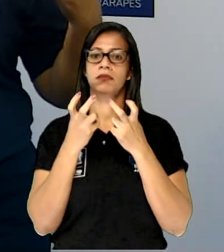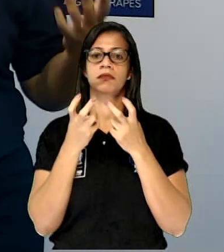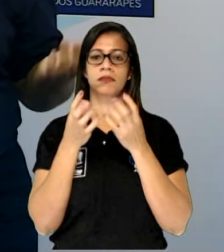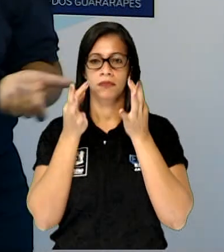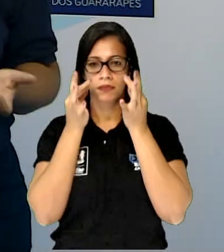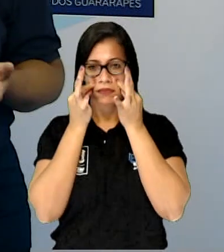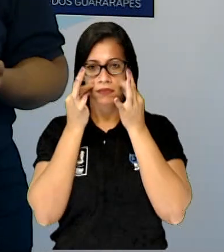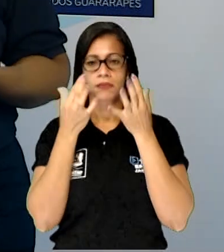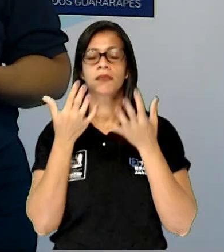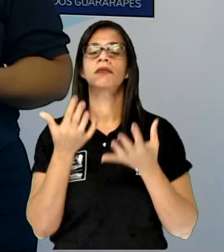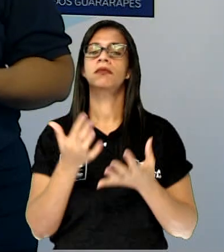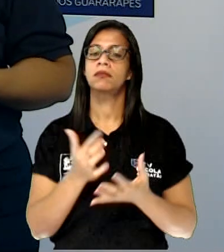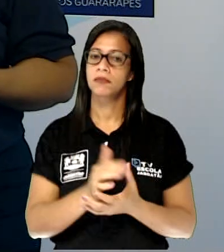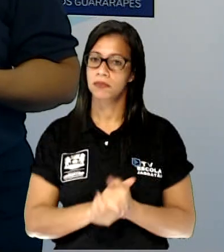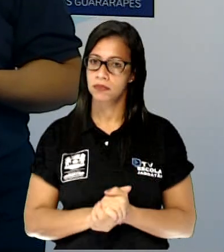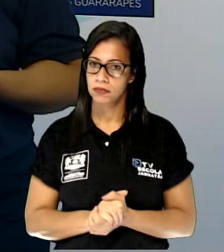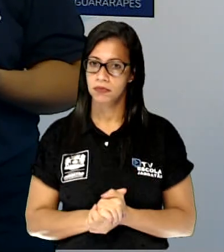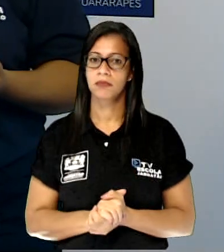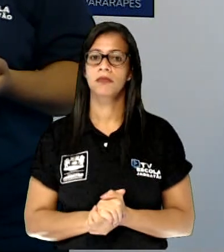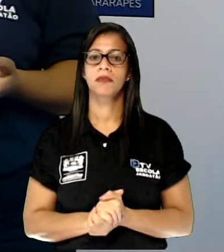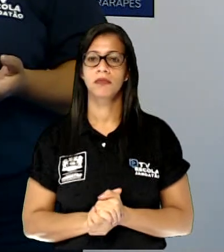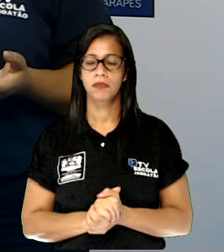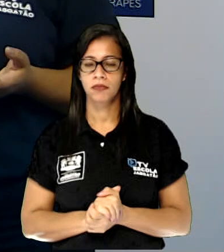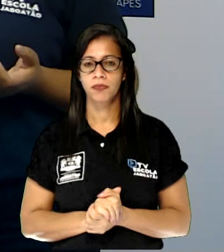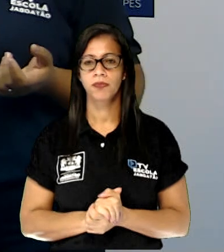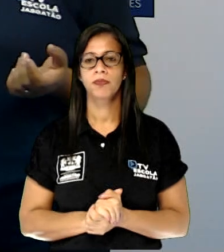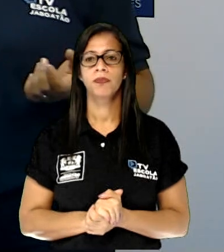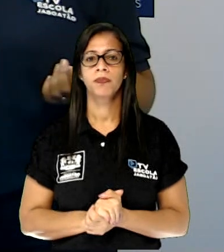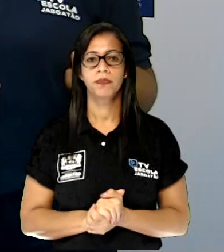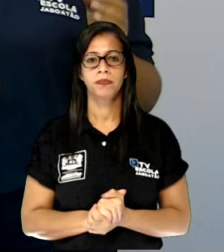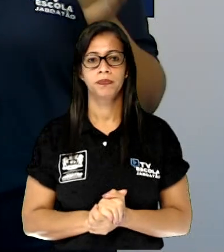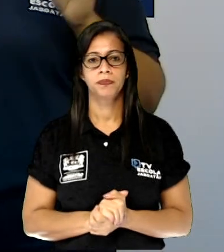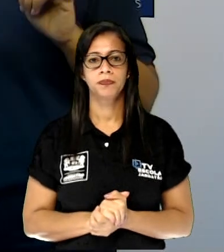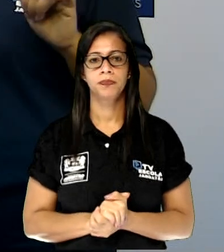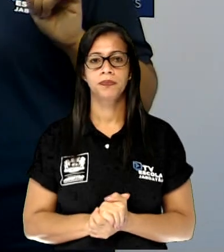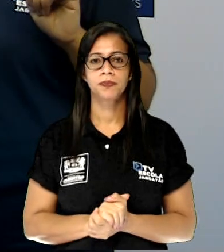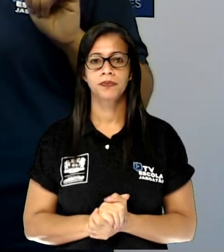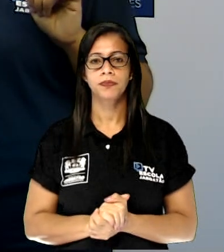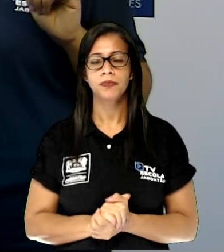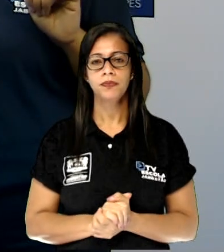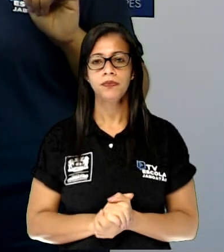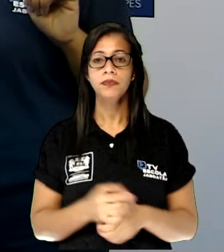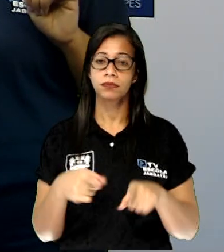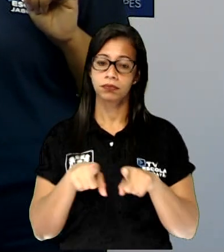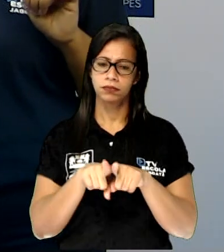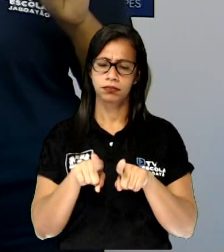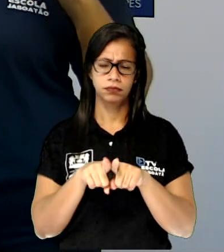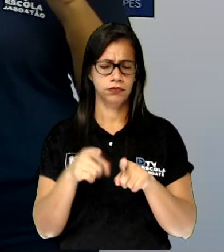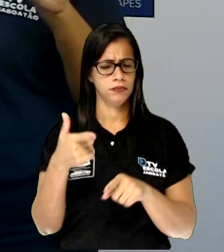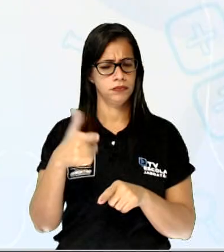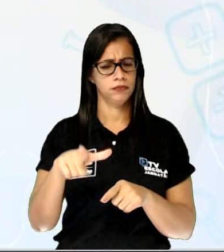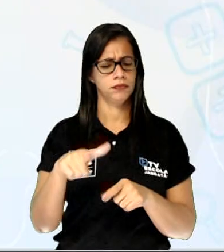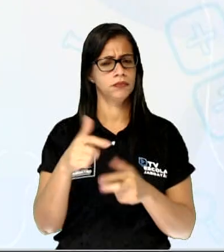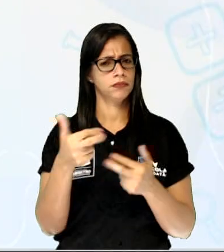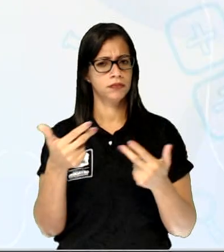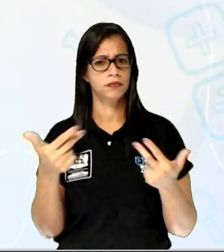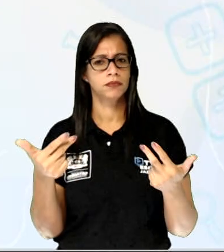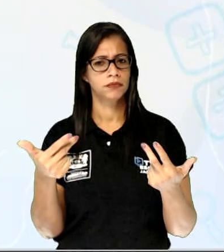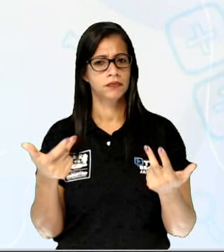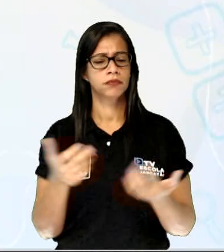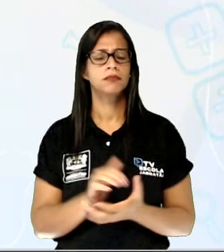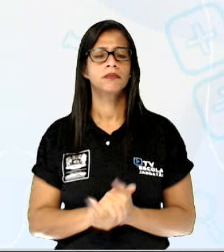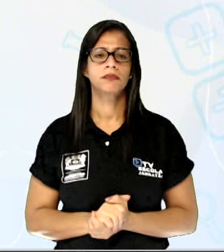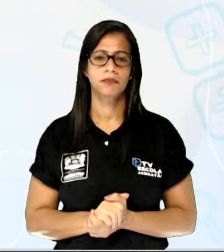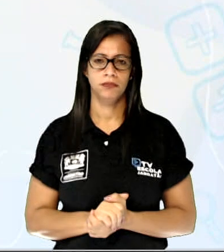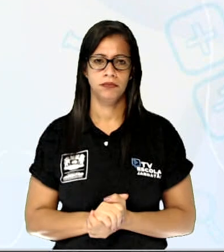nos ambientes, que eles são sinalizadores. Vamos ver outras situações? riscos e perigos